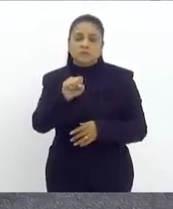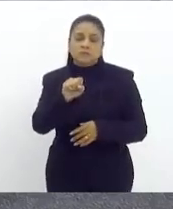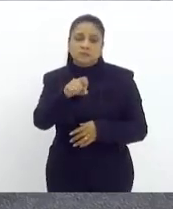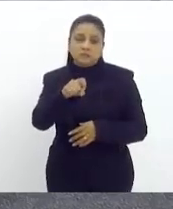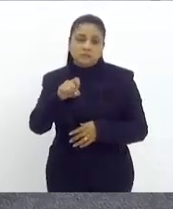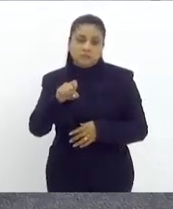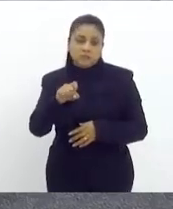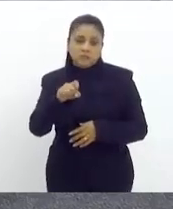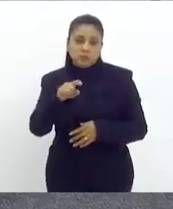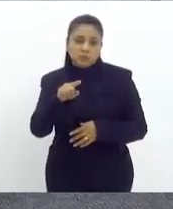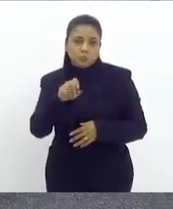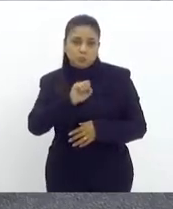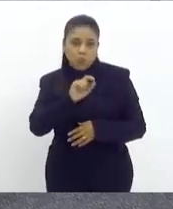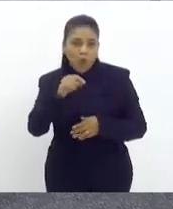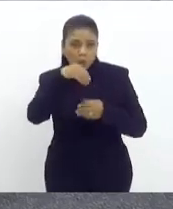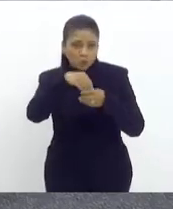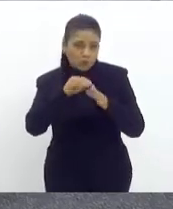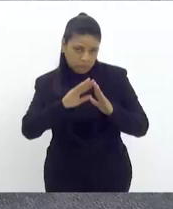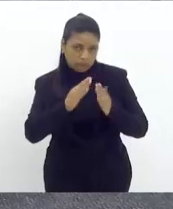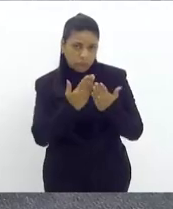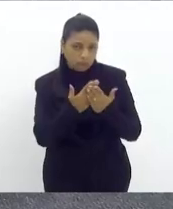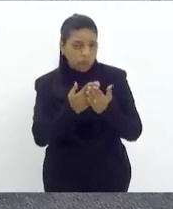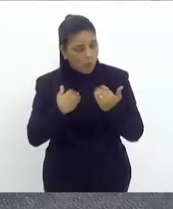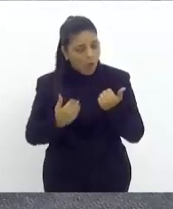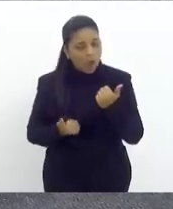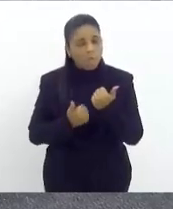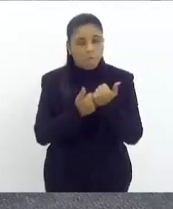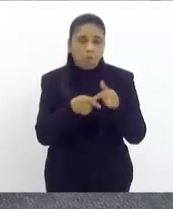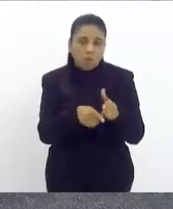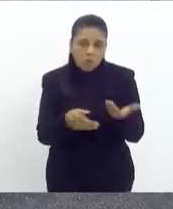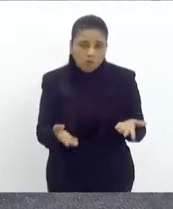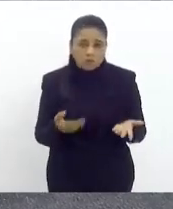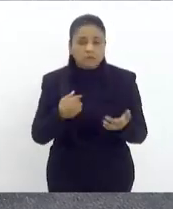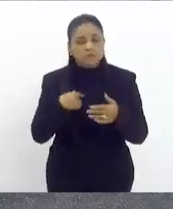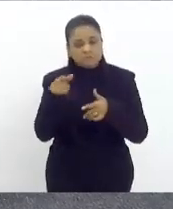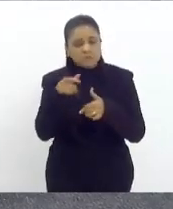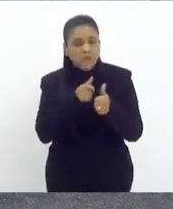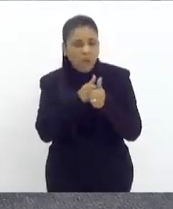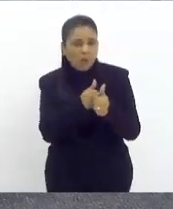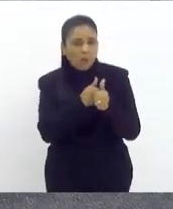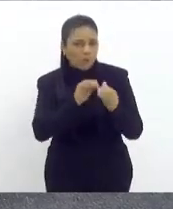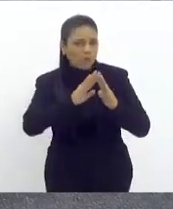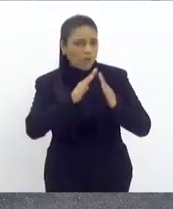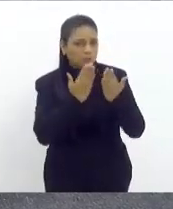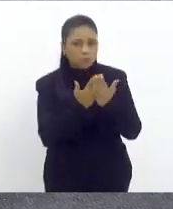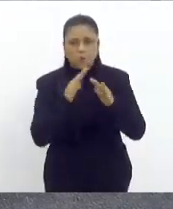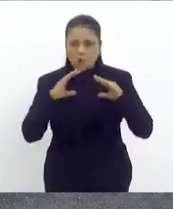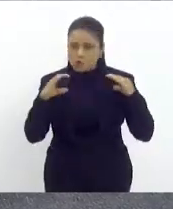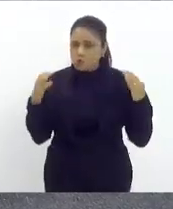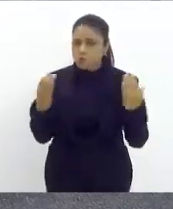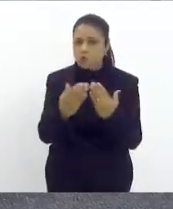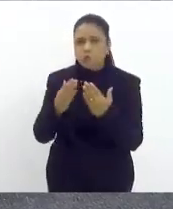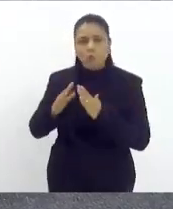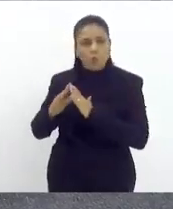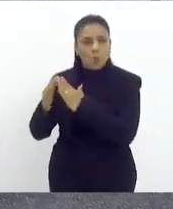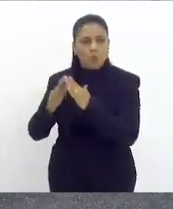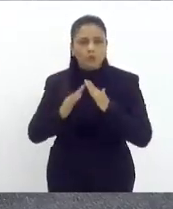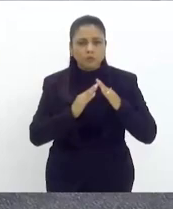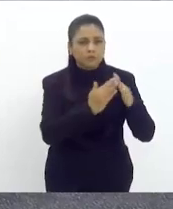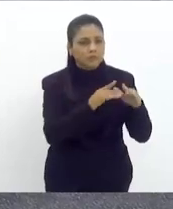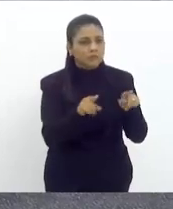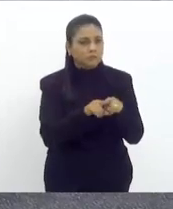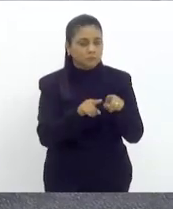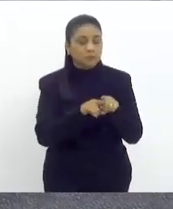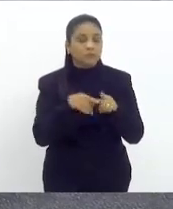Renata Souza, vossa excelência conhece bem, porque acompanha as escolas, sobretudo nas comunidades, que o discurso